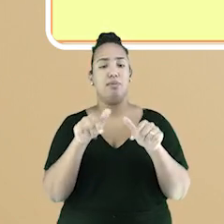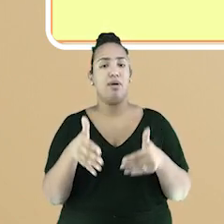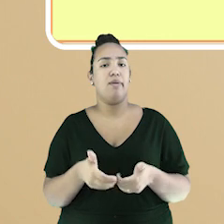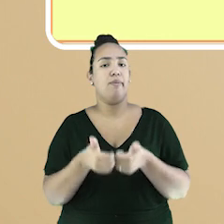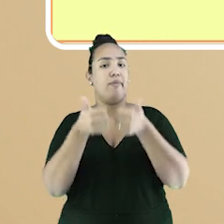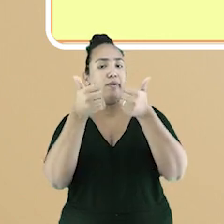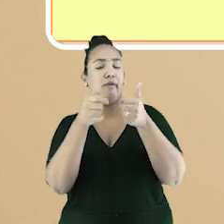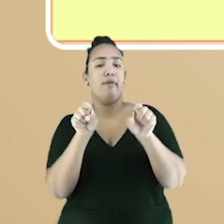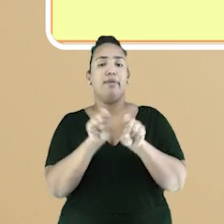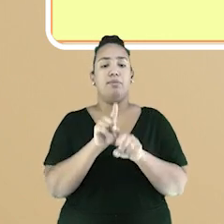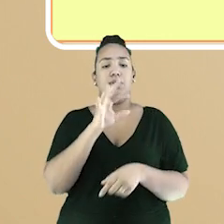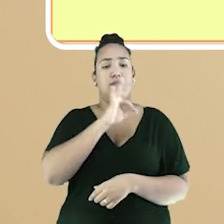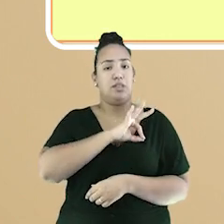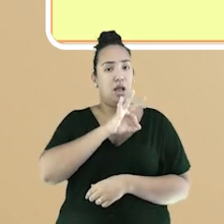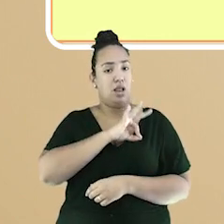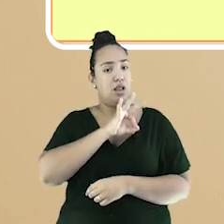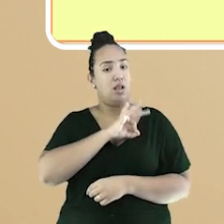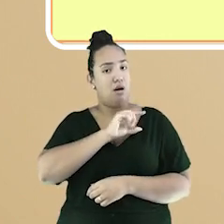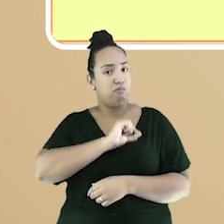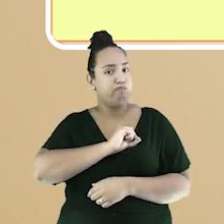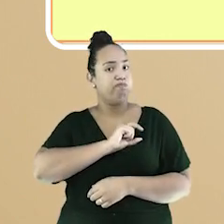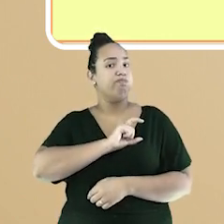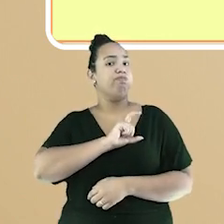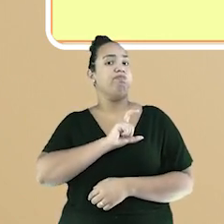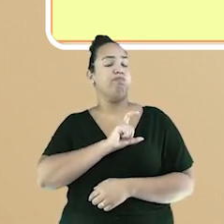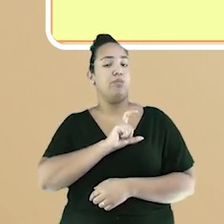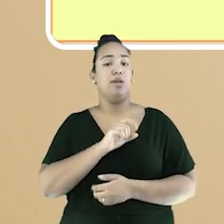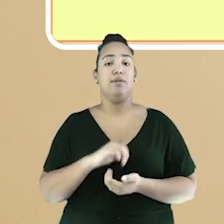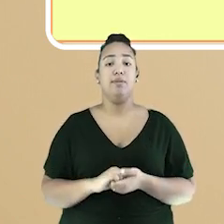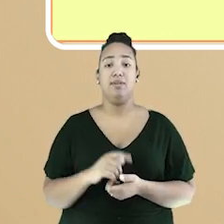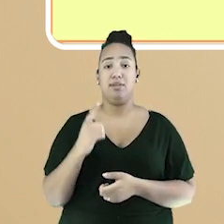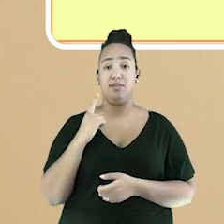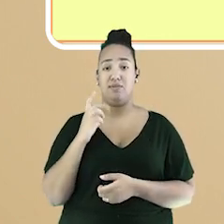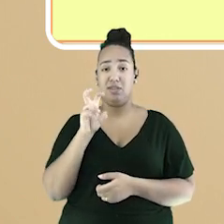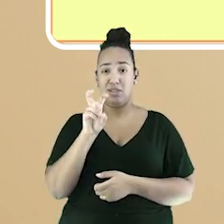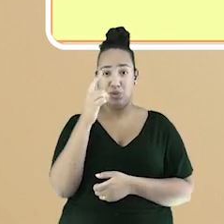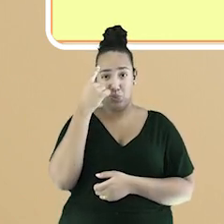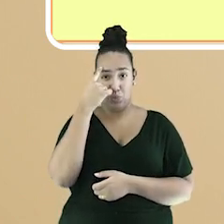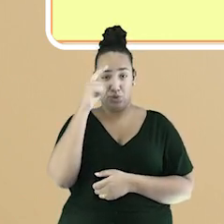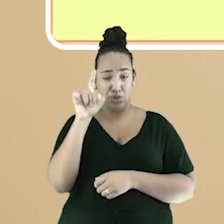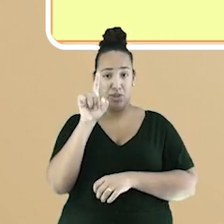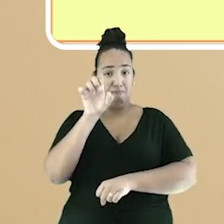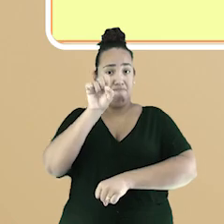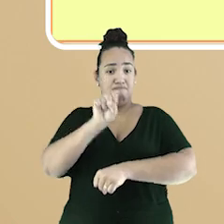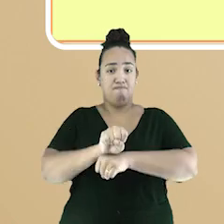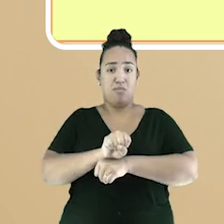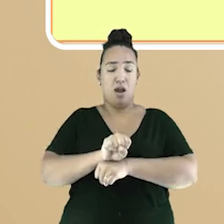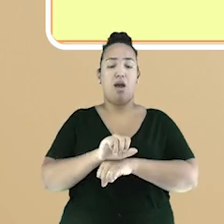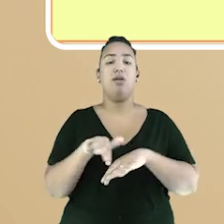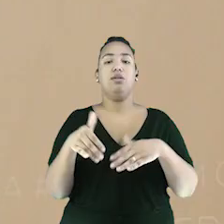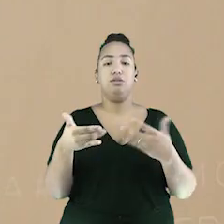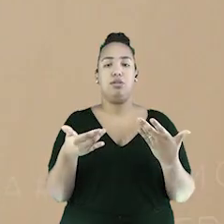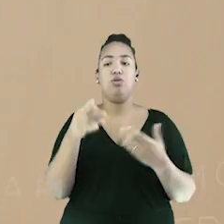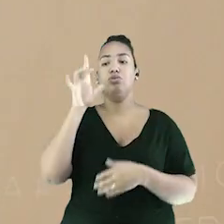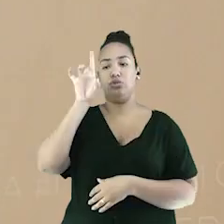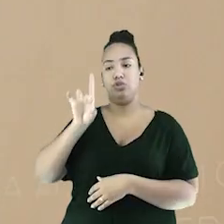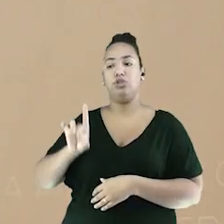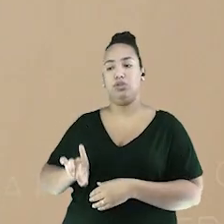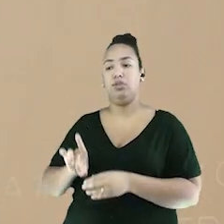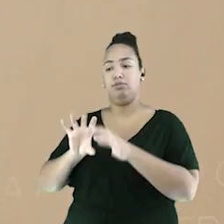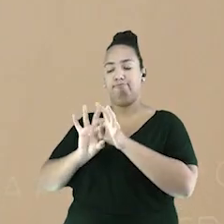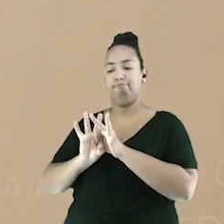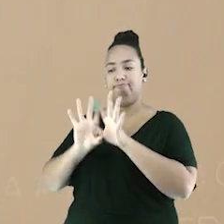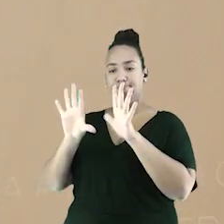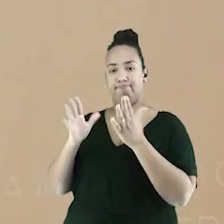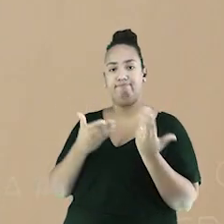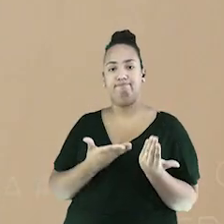Depois de cinco dias de paralisação geral, os grevistas tiveram as suas reivindicações atendidas. O governo